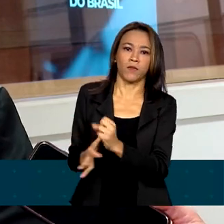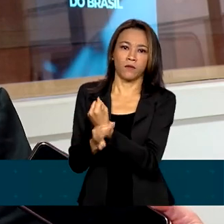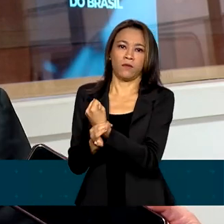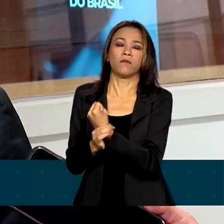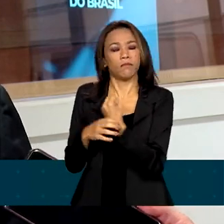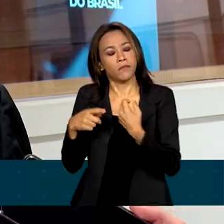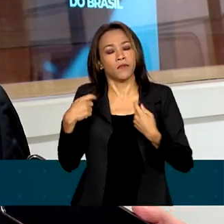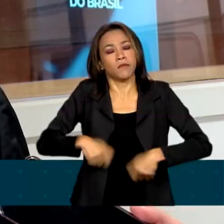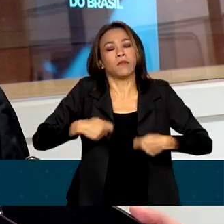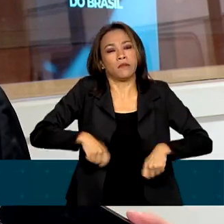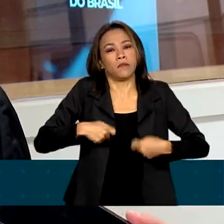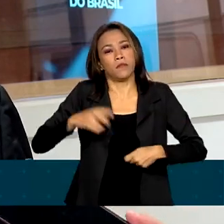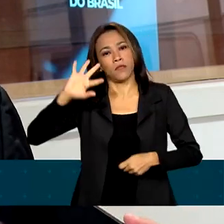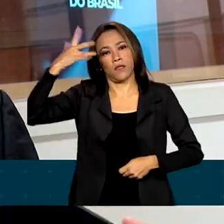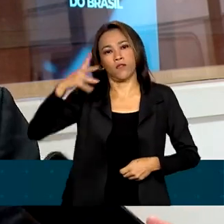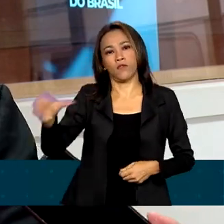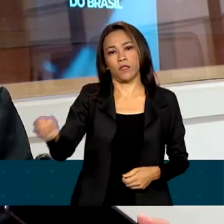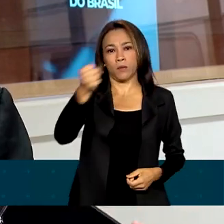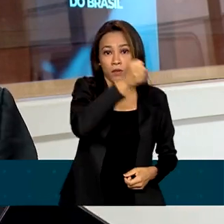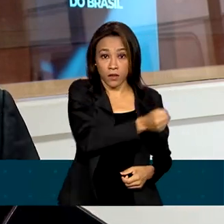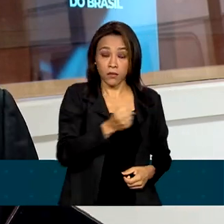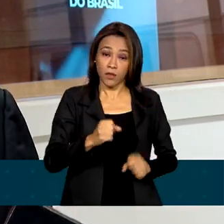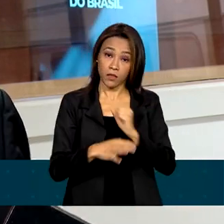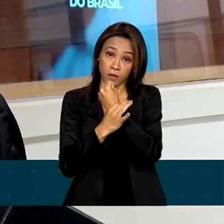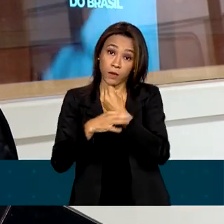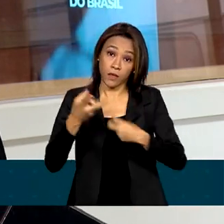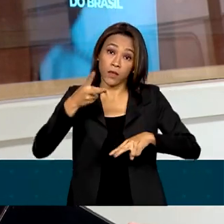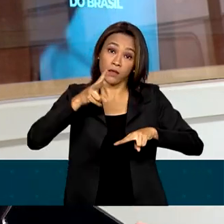se fez necessária exatamente para garantir a segurança da sociedade.